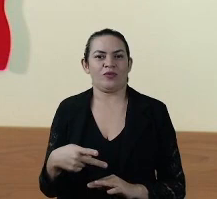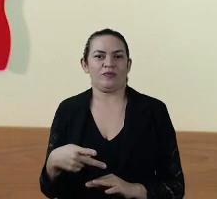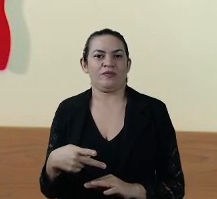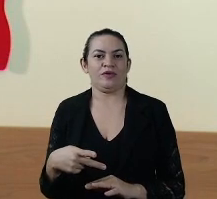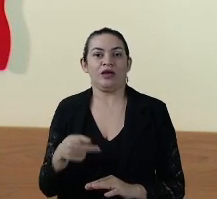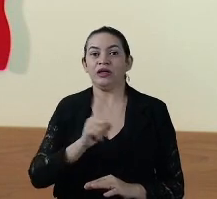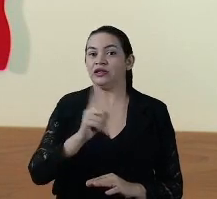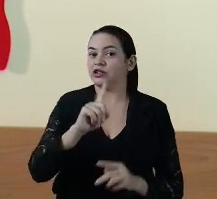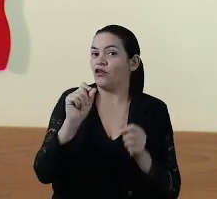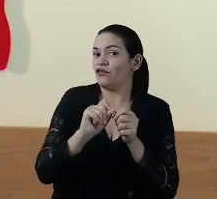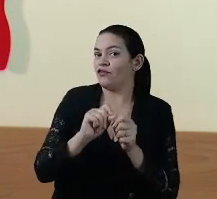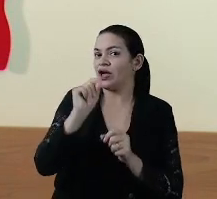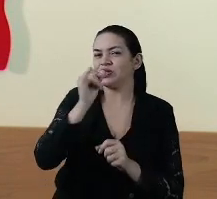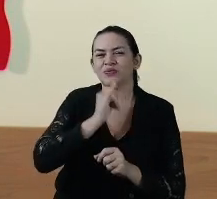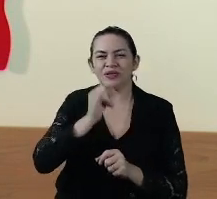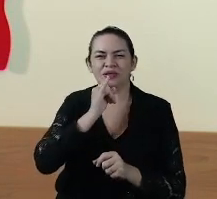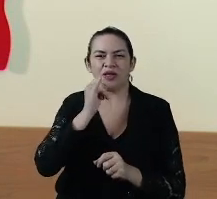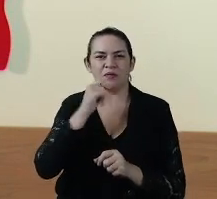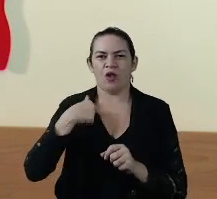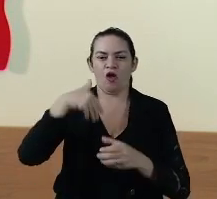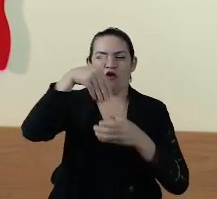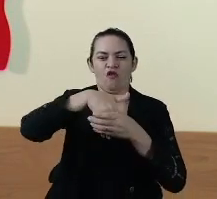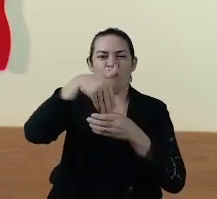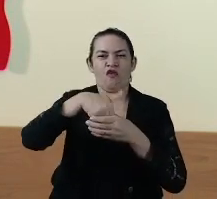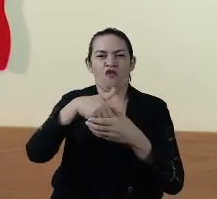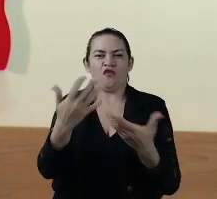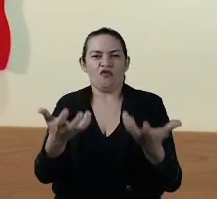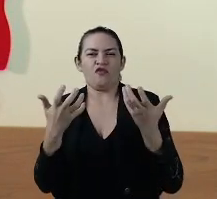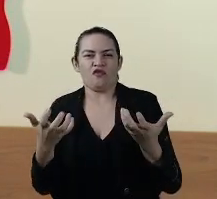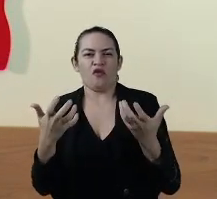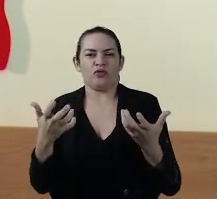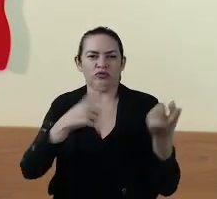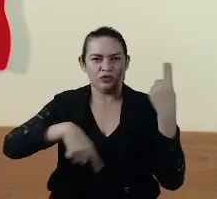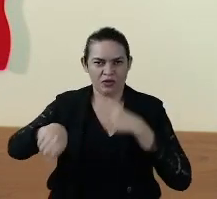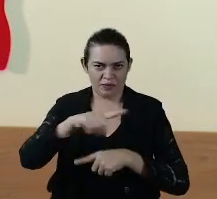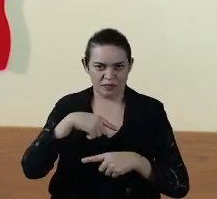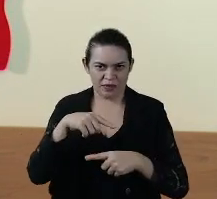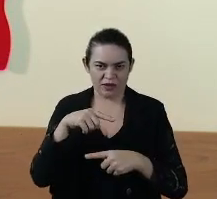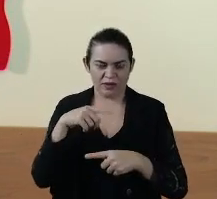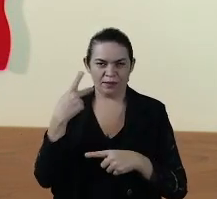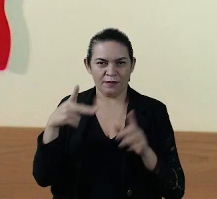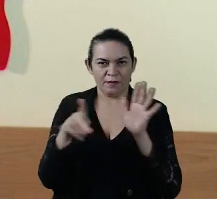Eu não faço comício eleitoreiro em plena pandemia.